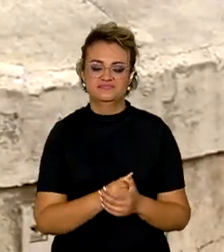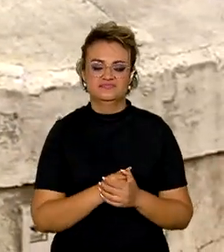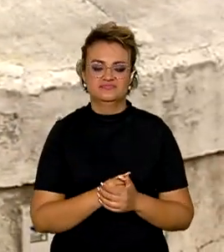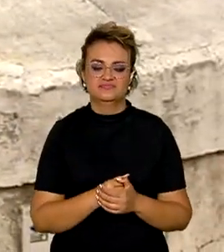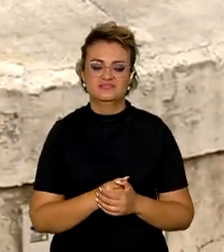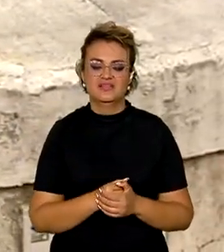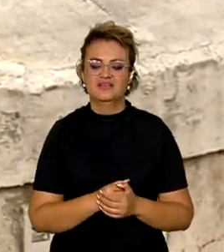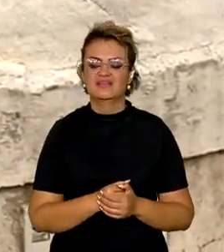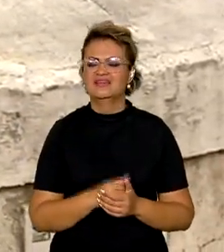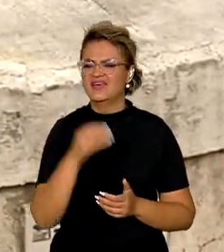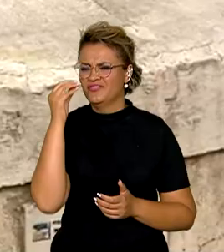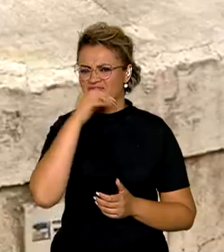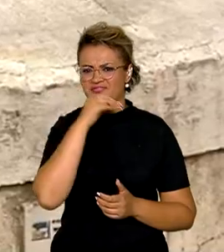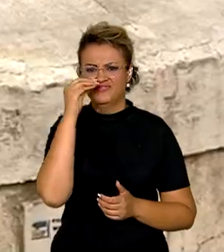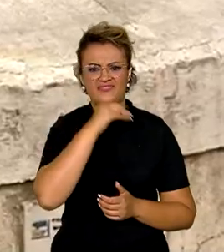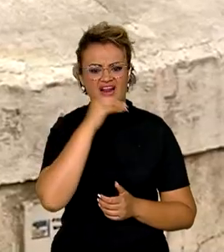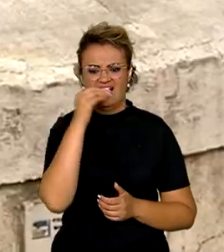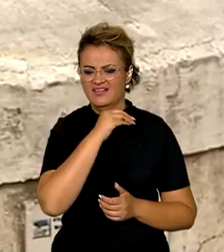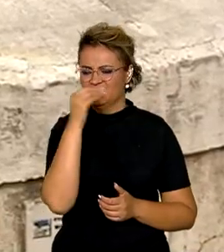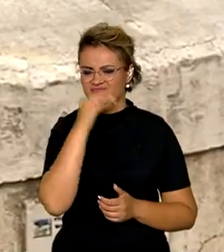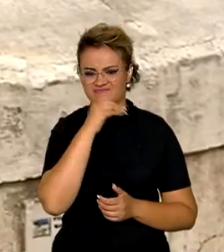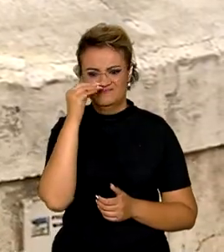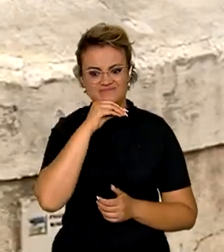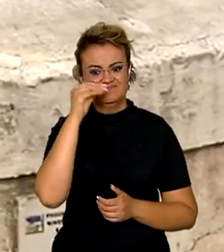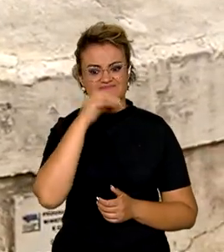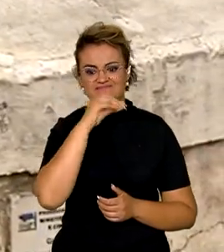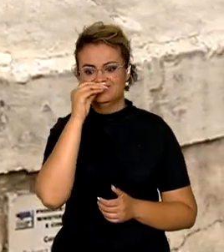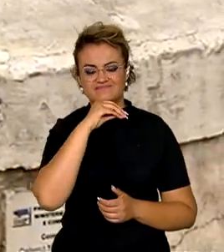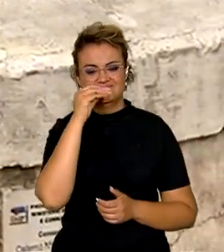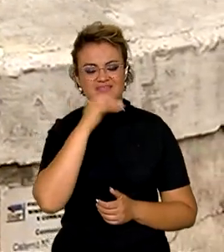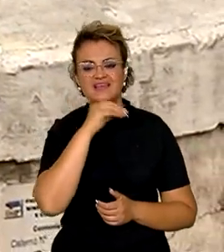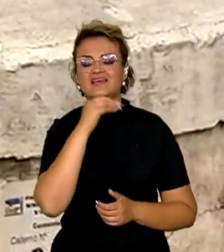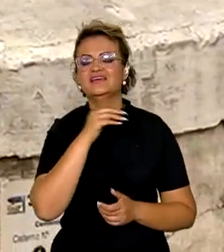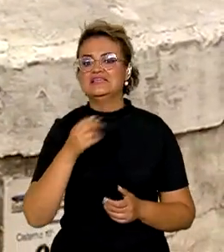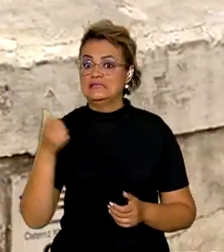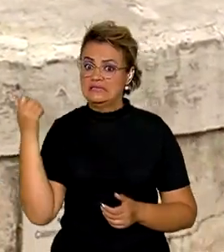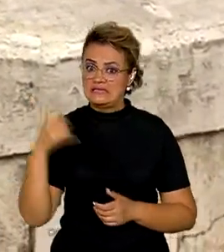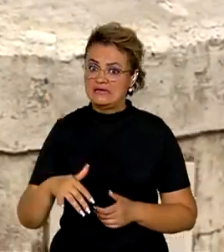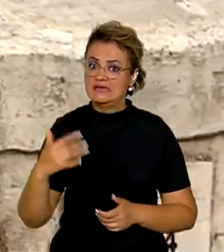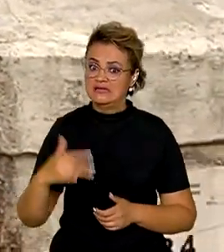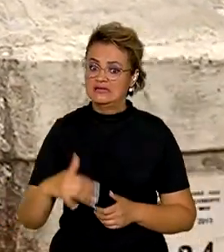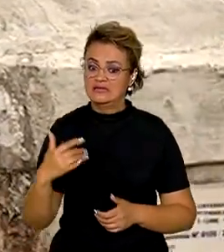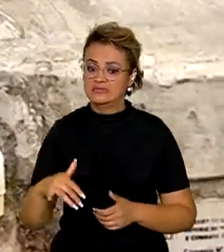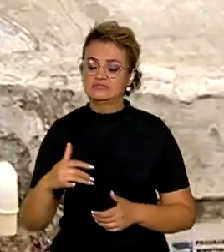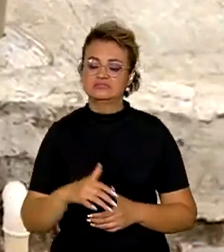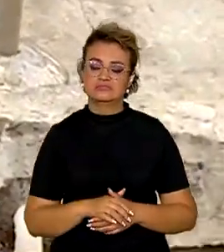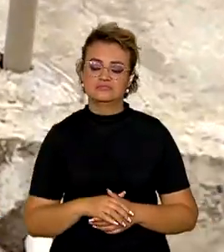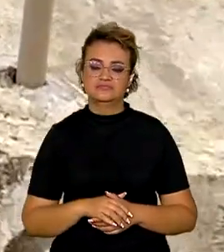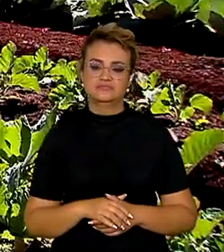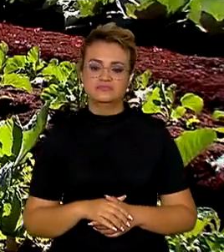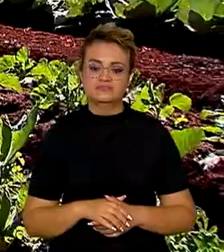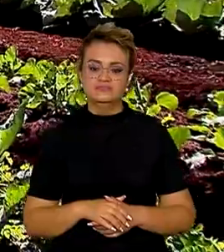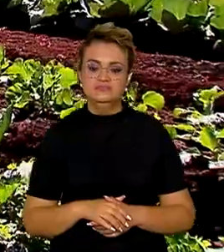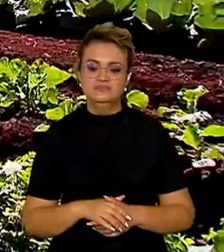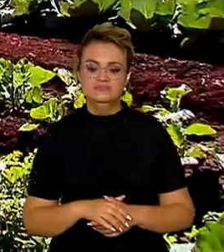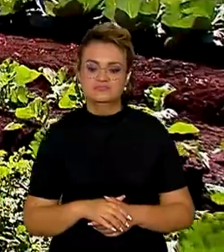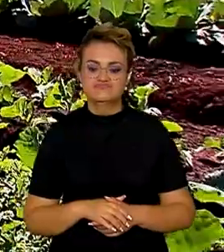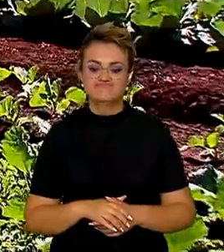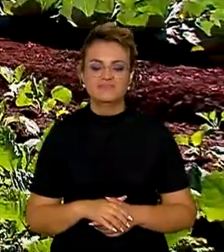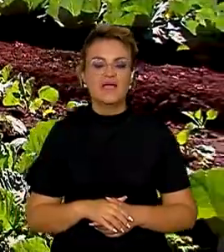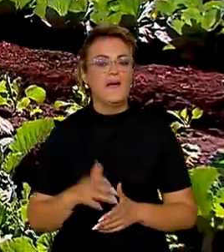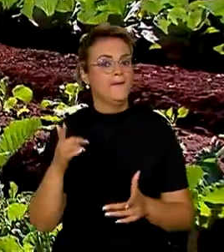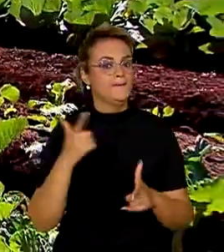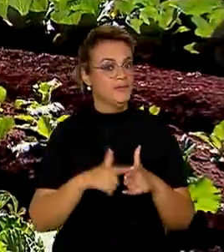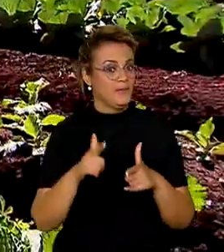é muito ruim, não é de qualidade, e o custo é muito alto para a gente conseguir ter internet aqui. Não é um